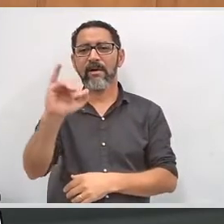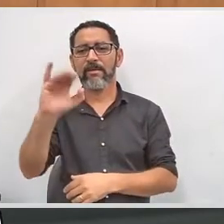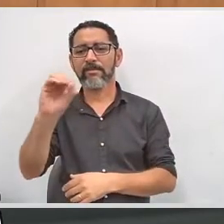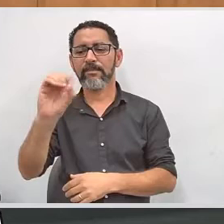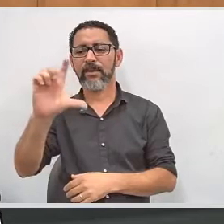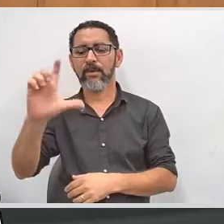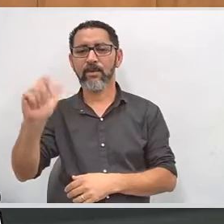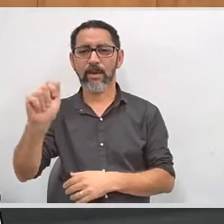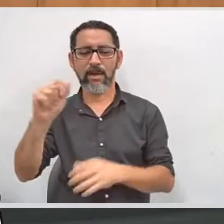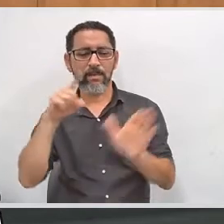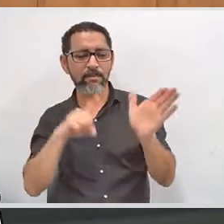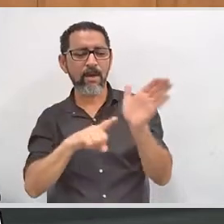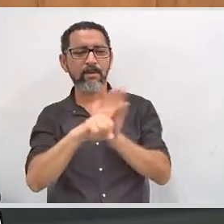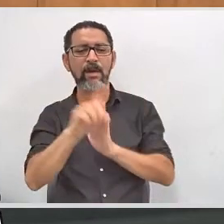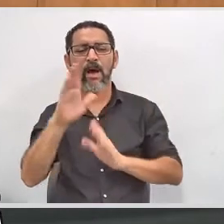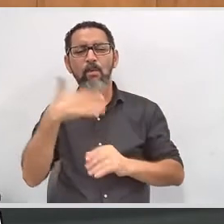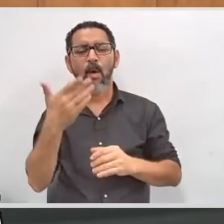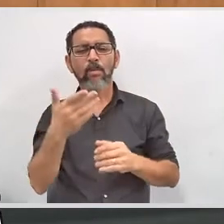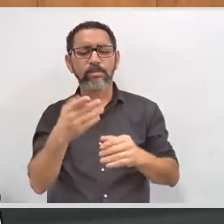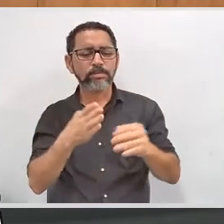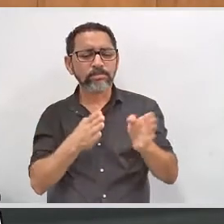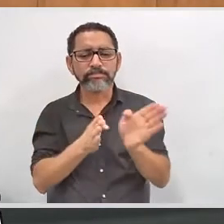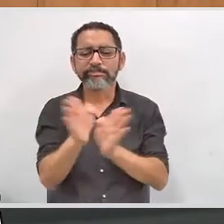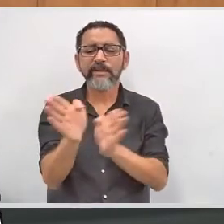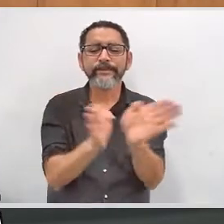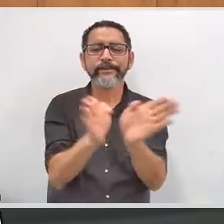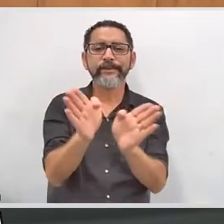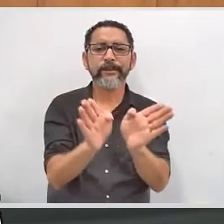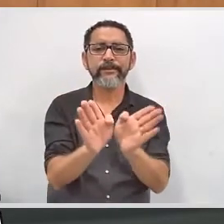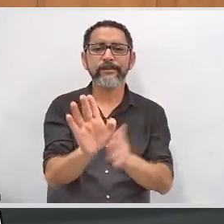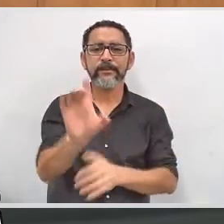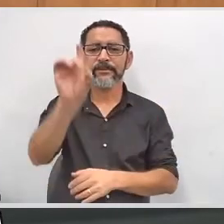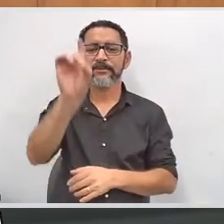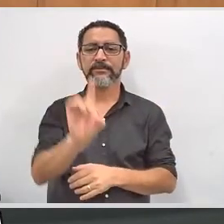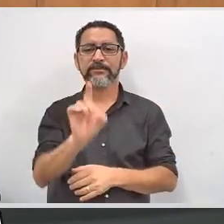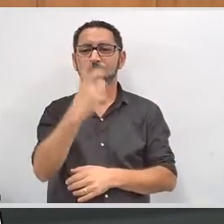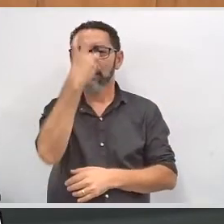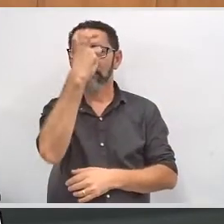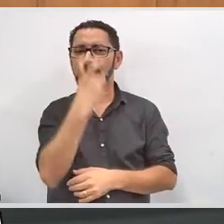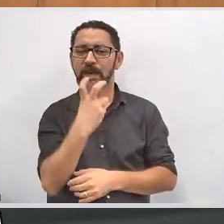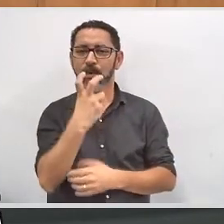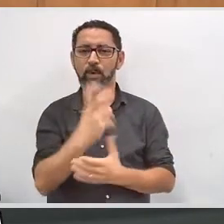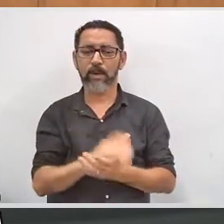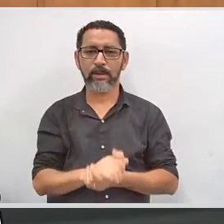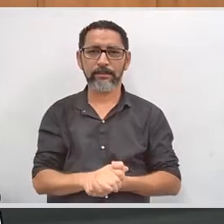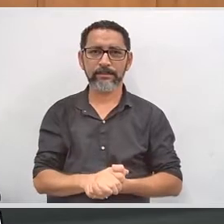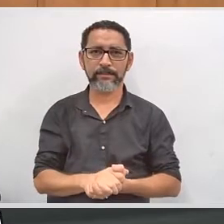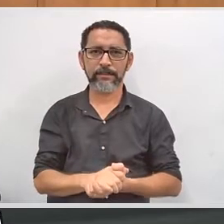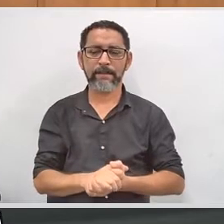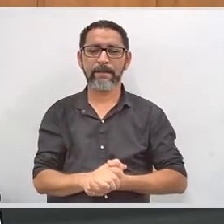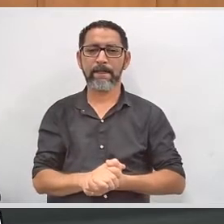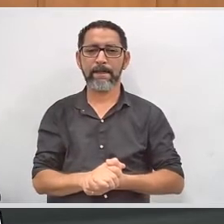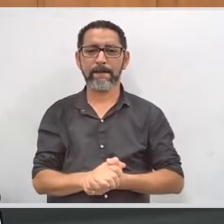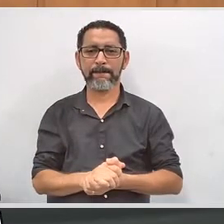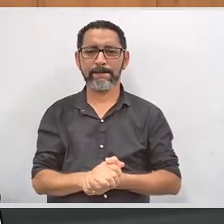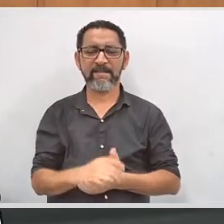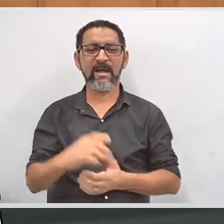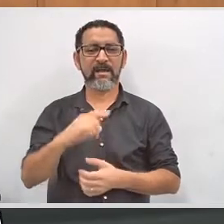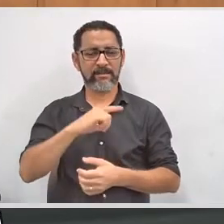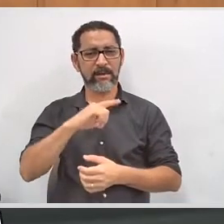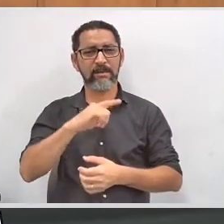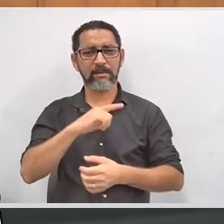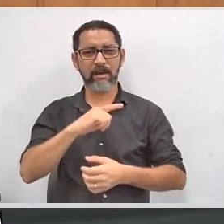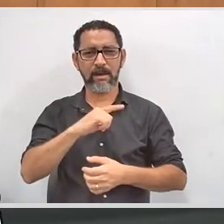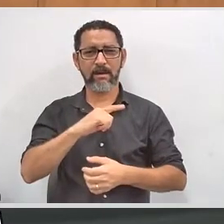quais são as medidas de acessibilidade previstas para deficientes visuais? Visuais, sim.